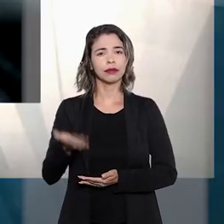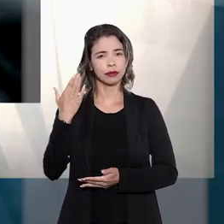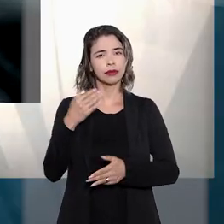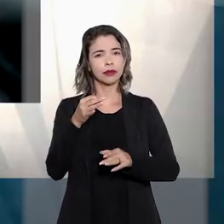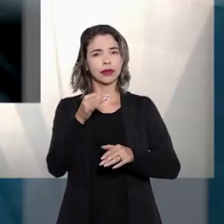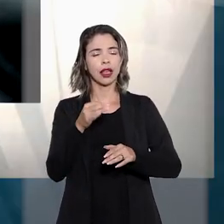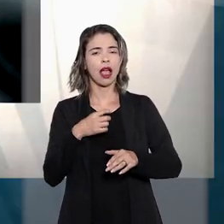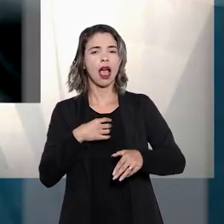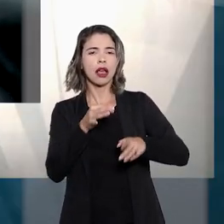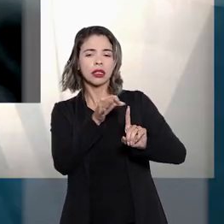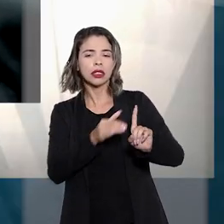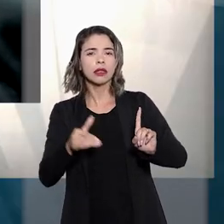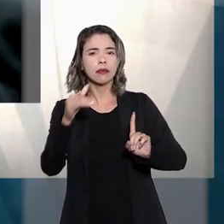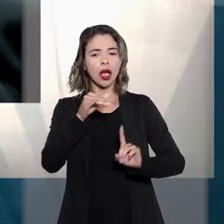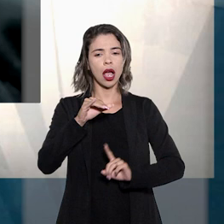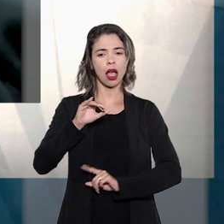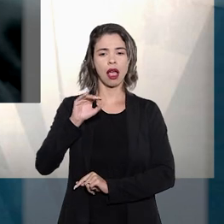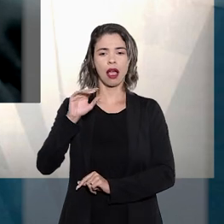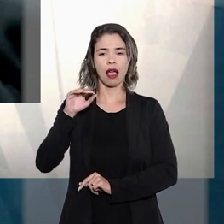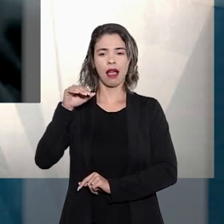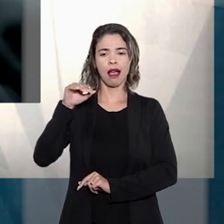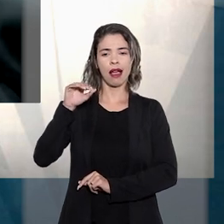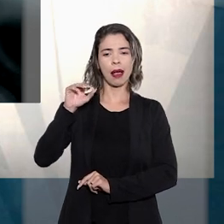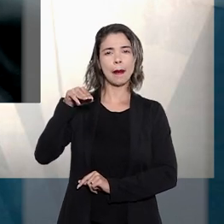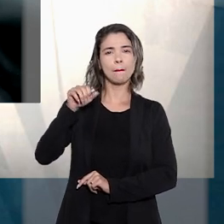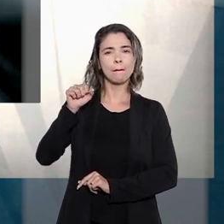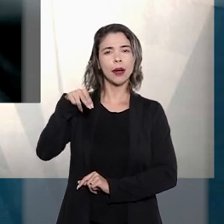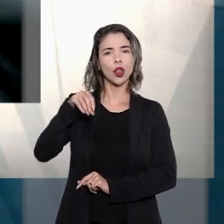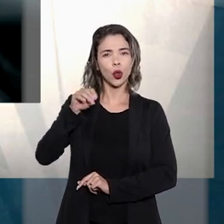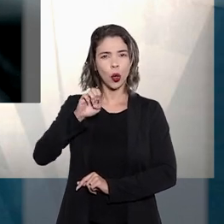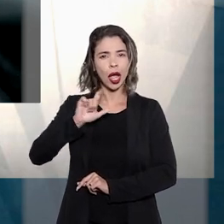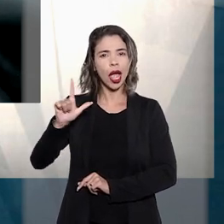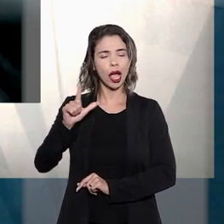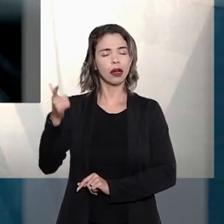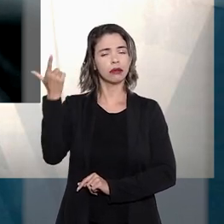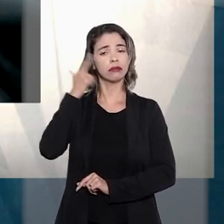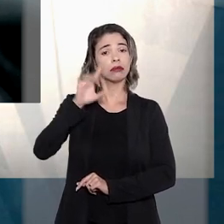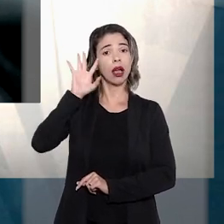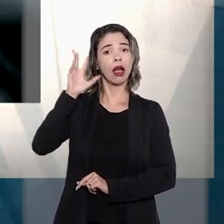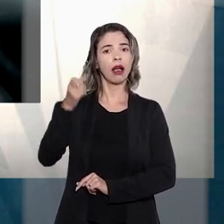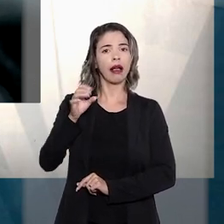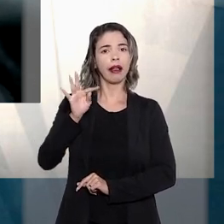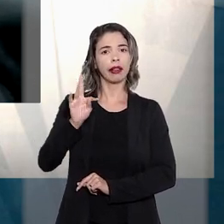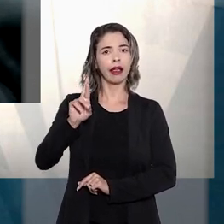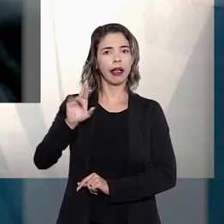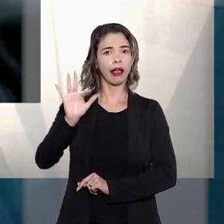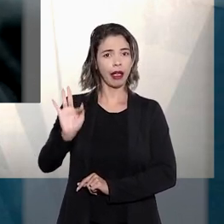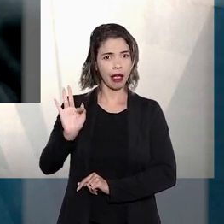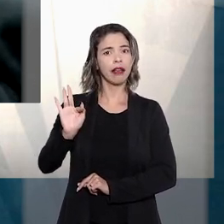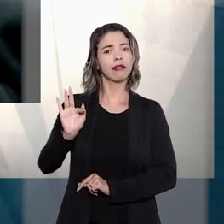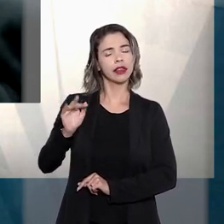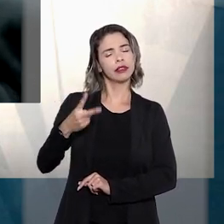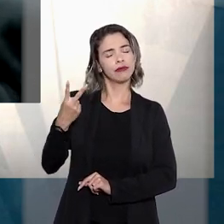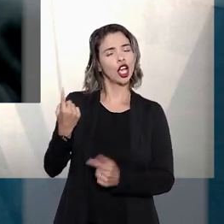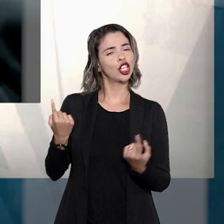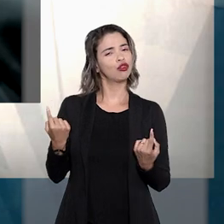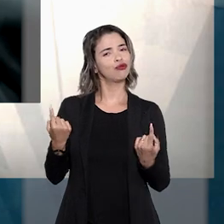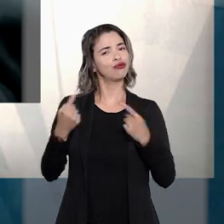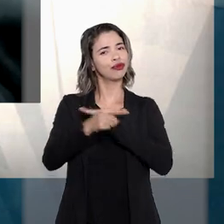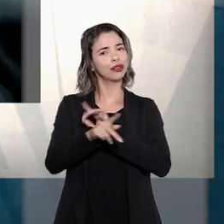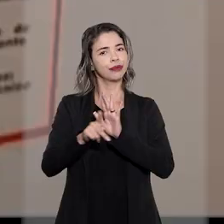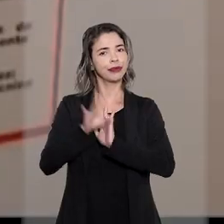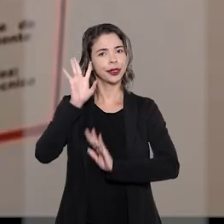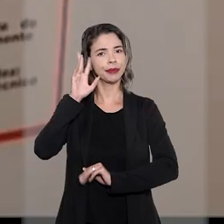época, desembargador convocado Manuel Herrardi, apontou que a posição do TRF-2 contrariou a jurisprudência do